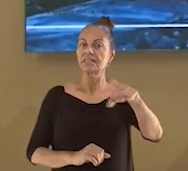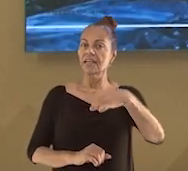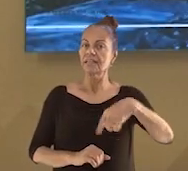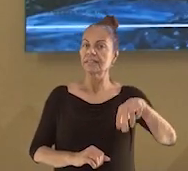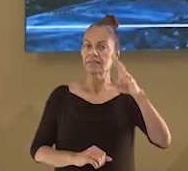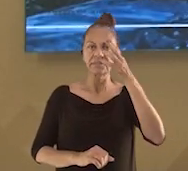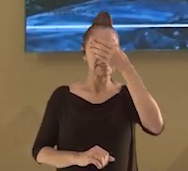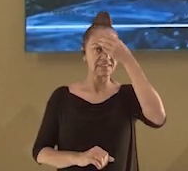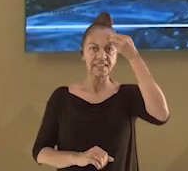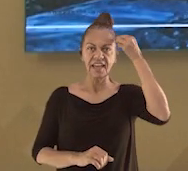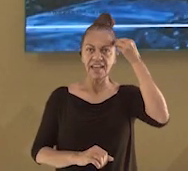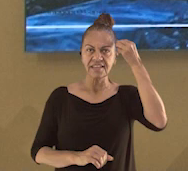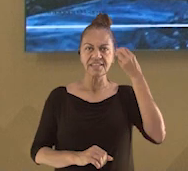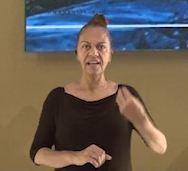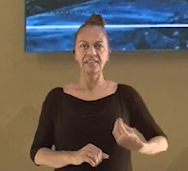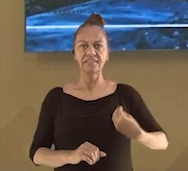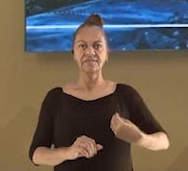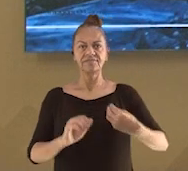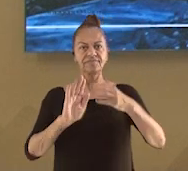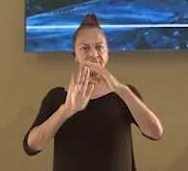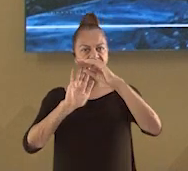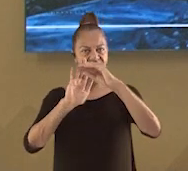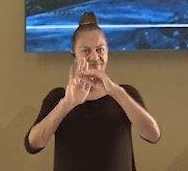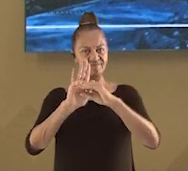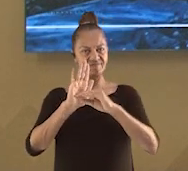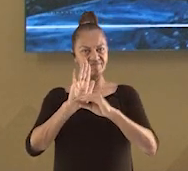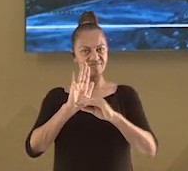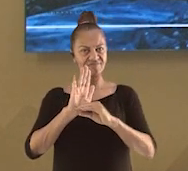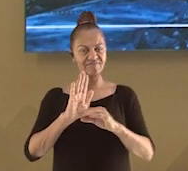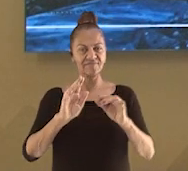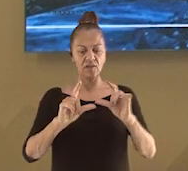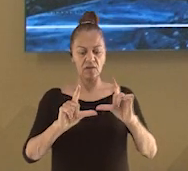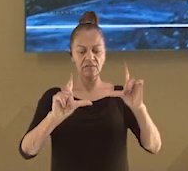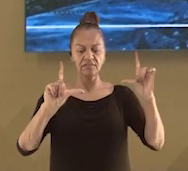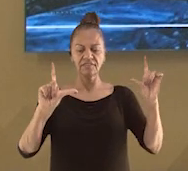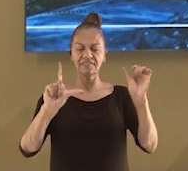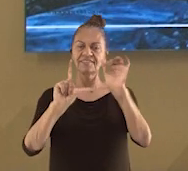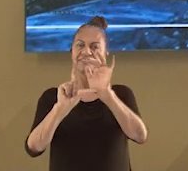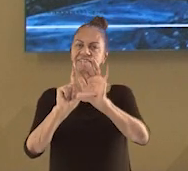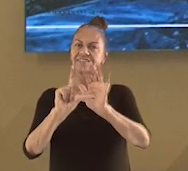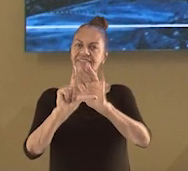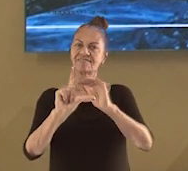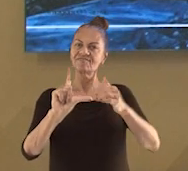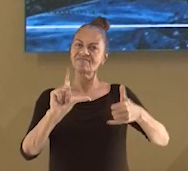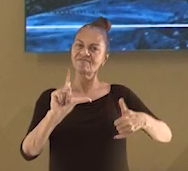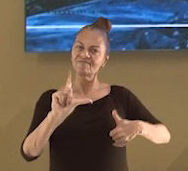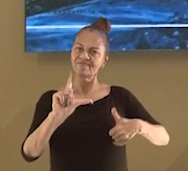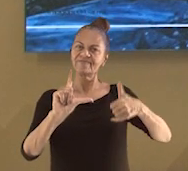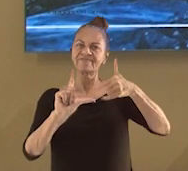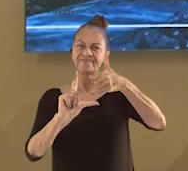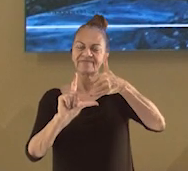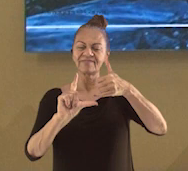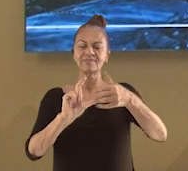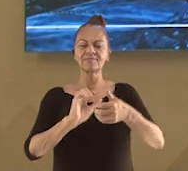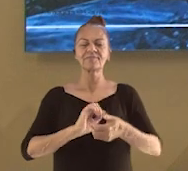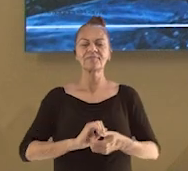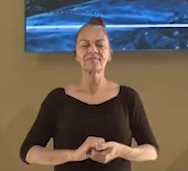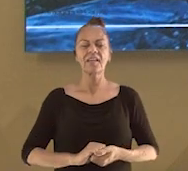sua presença na aula de hoje. Para isso, aponte a câmera do seu celular para o QR Code que está aparecendo no canto da tela.